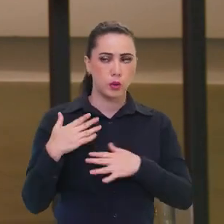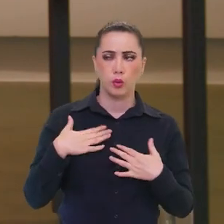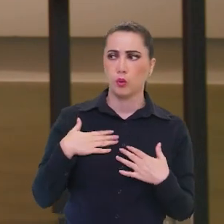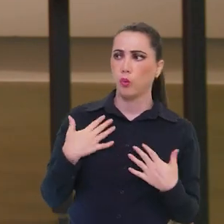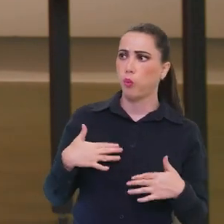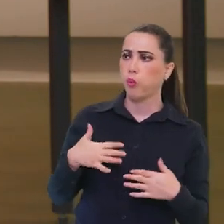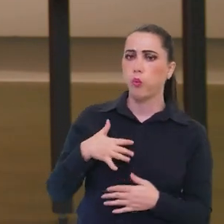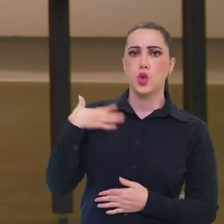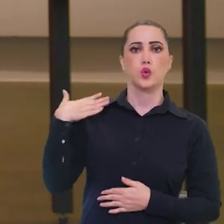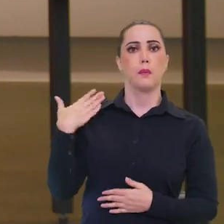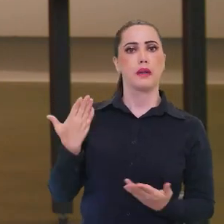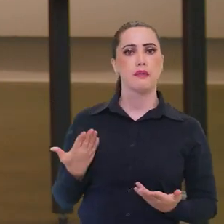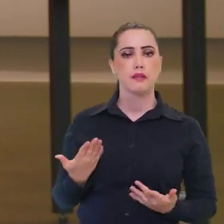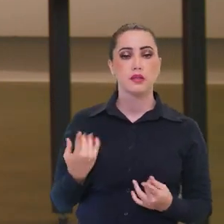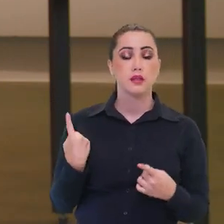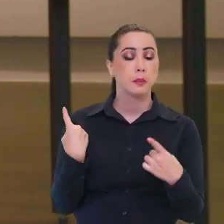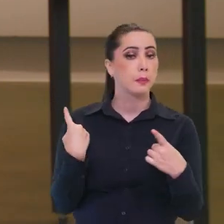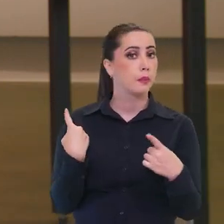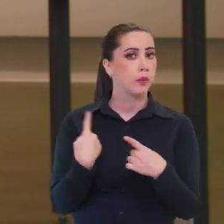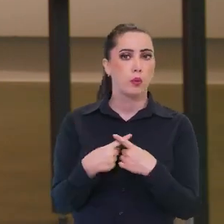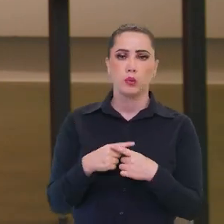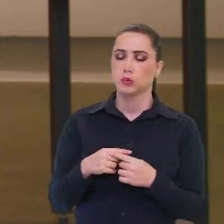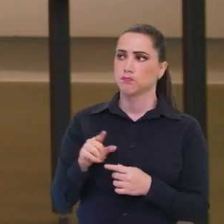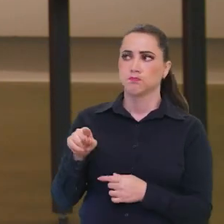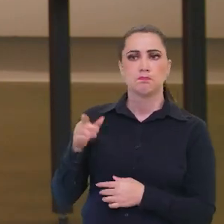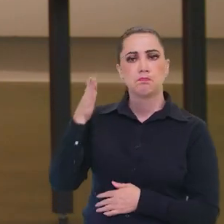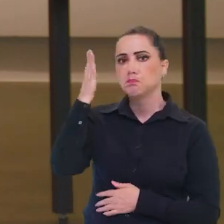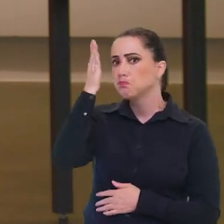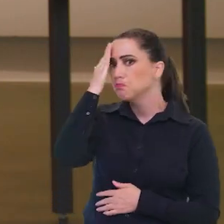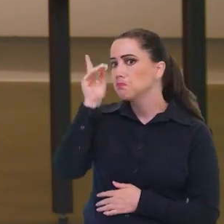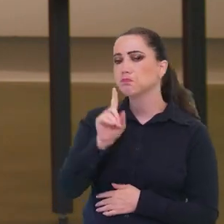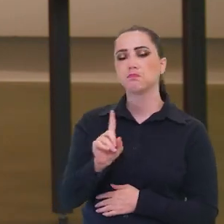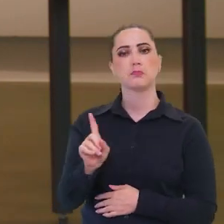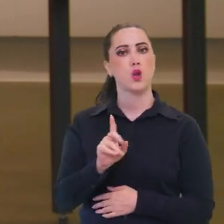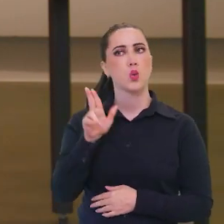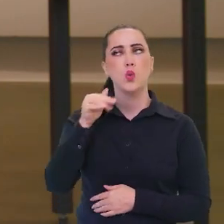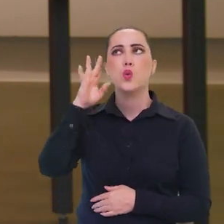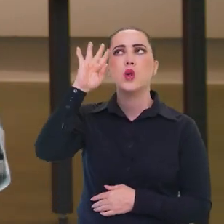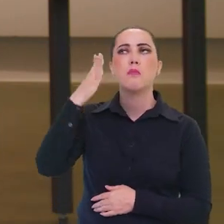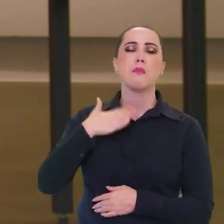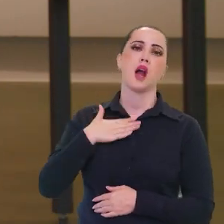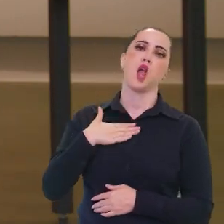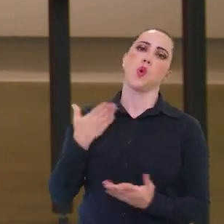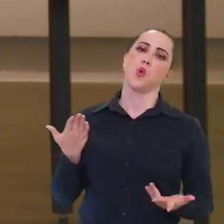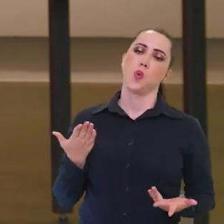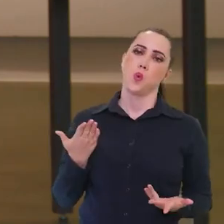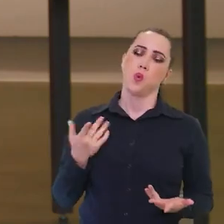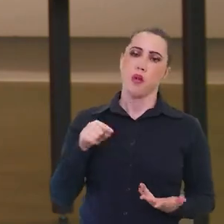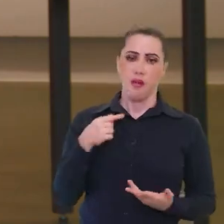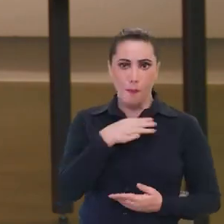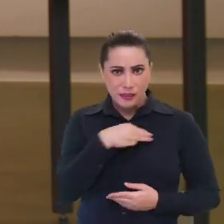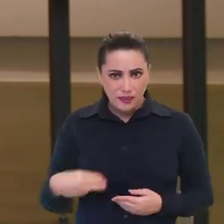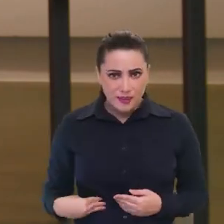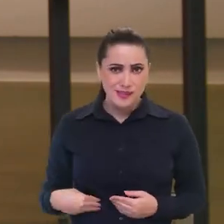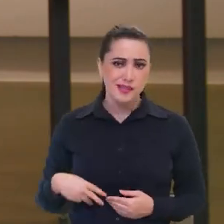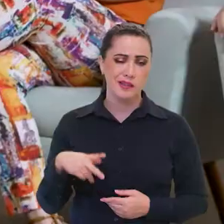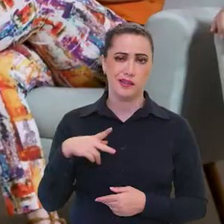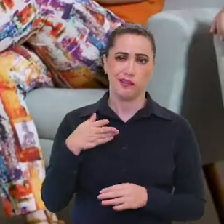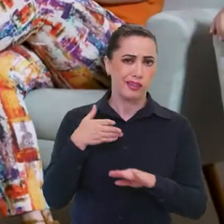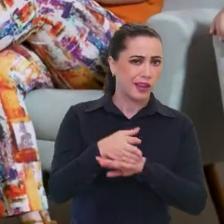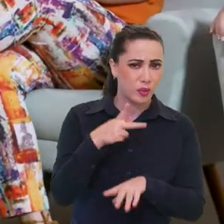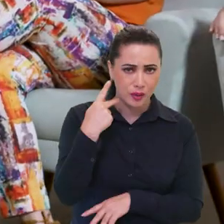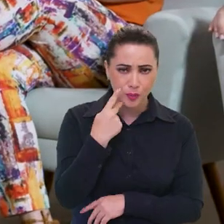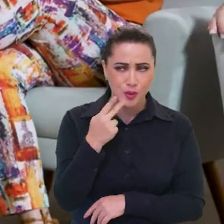Primeiro foi uma surpresa, até porque eu não esperava isso, nunca imaginei, nunca me imaginei num lugar de ministra nem de